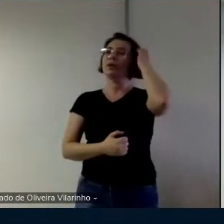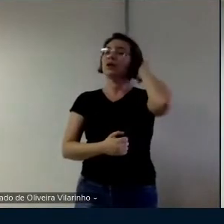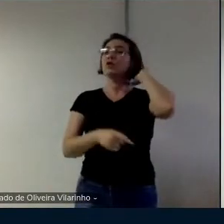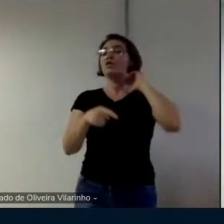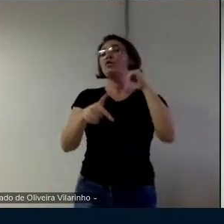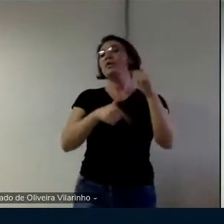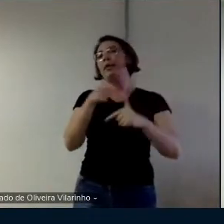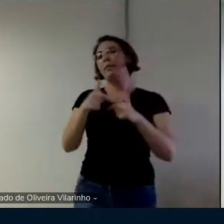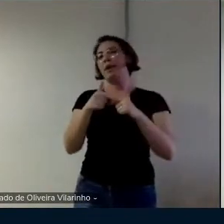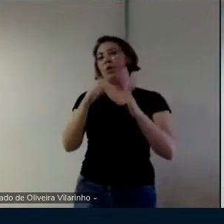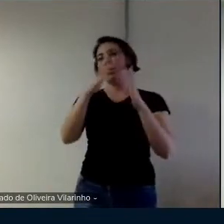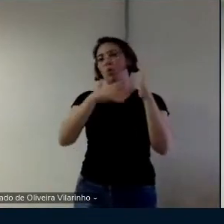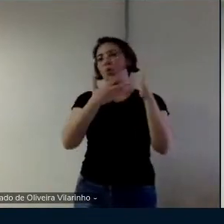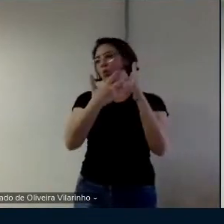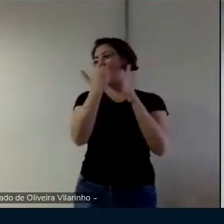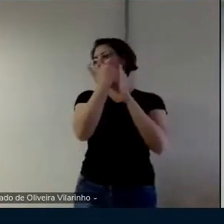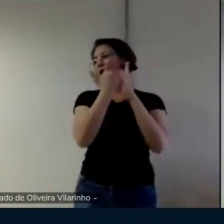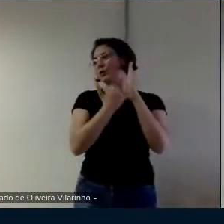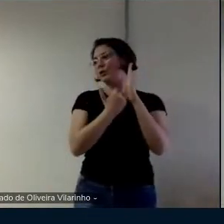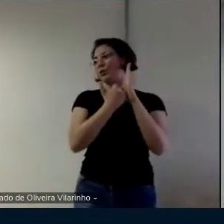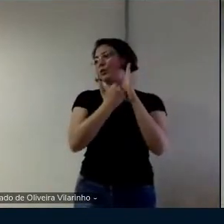trabalhou com quadro de habilidades